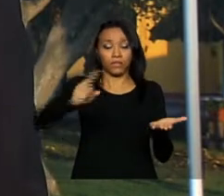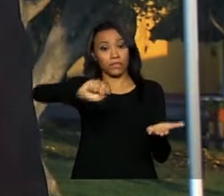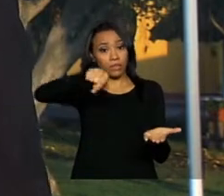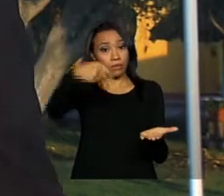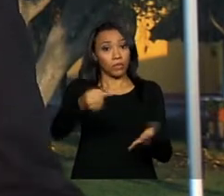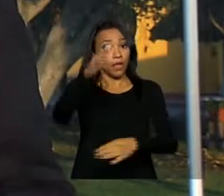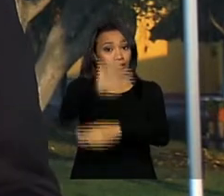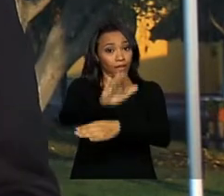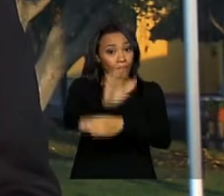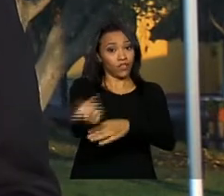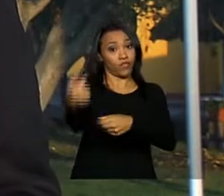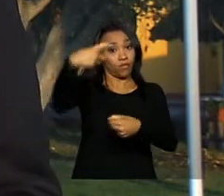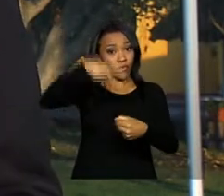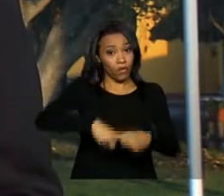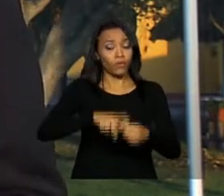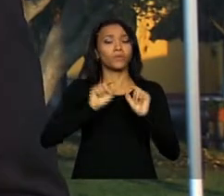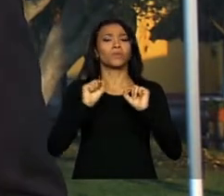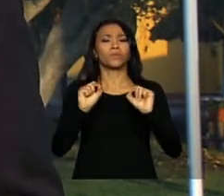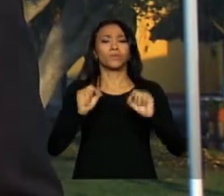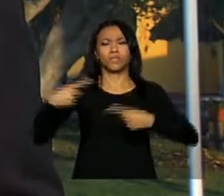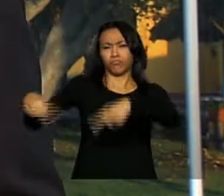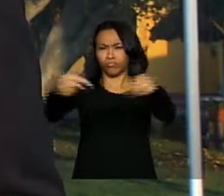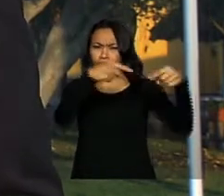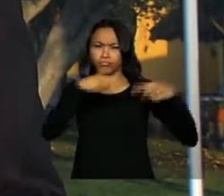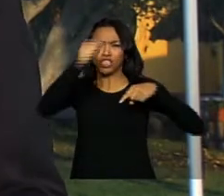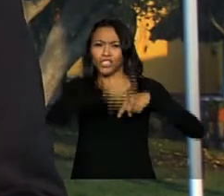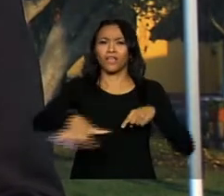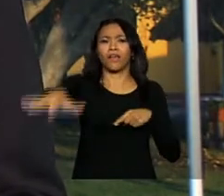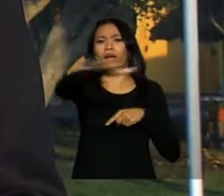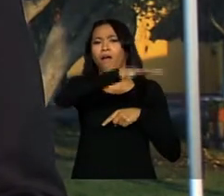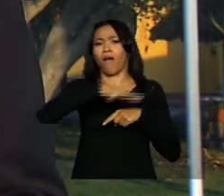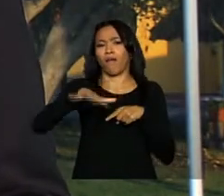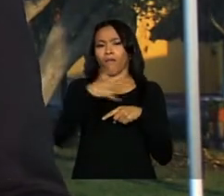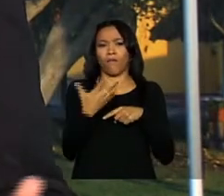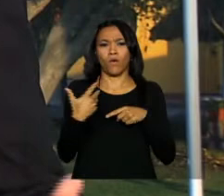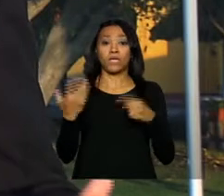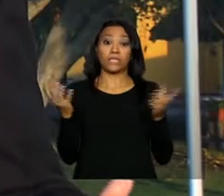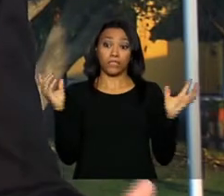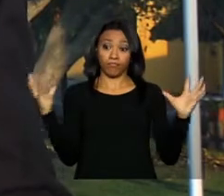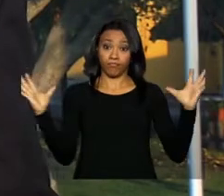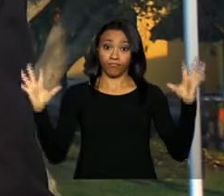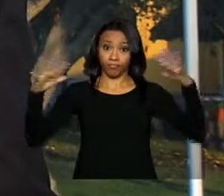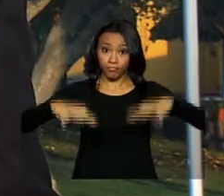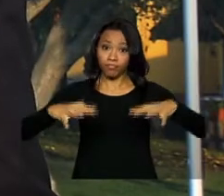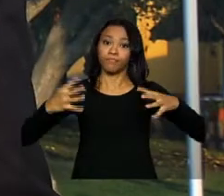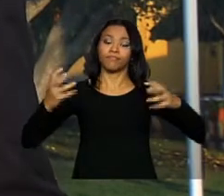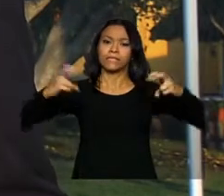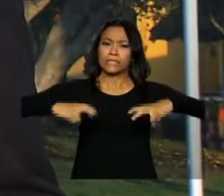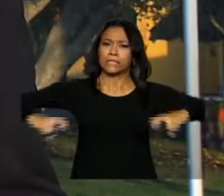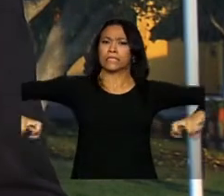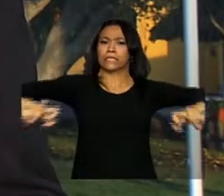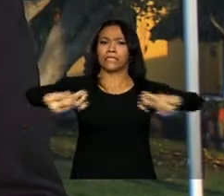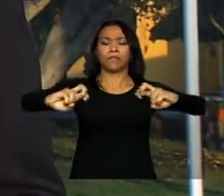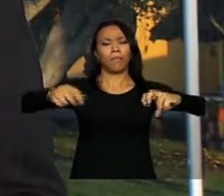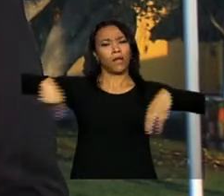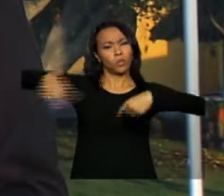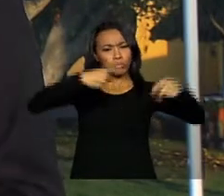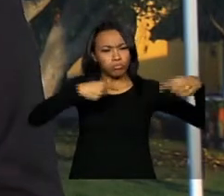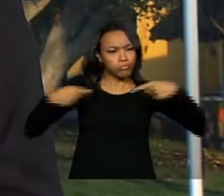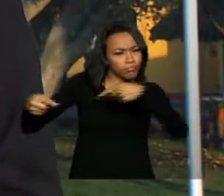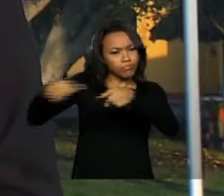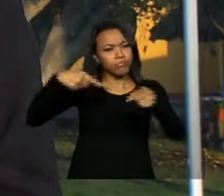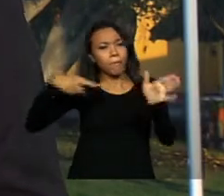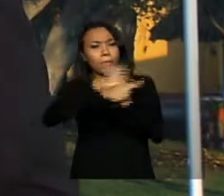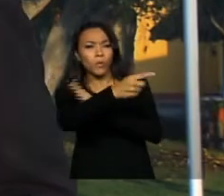início da tarde, retornam para o chamado debate geral, que é o momento em que os líderes de países têm a oportunidade de fazer